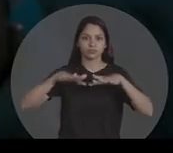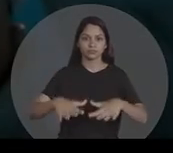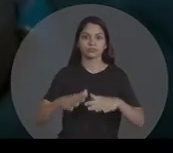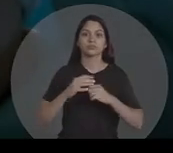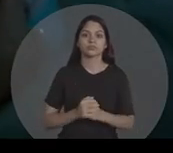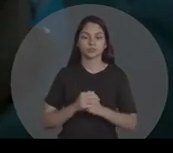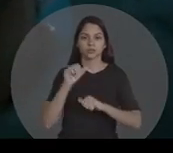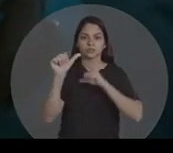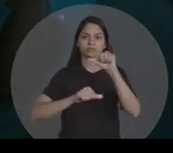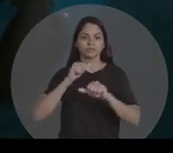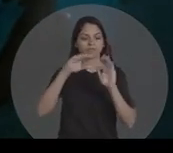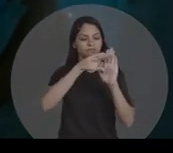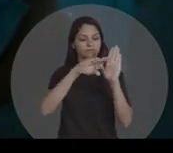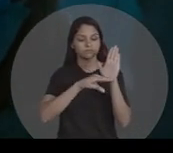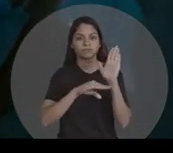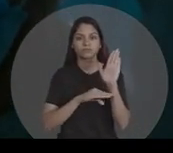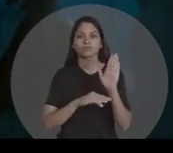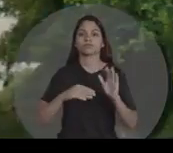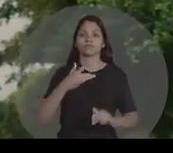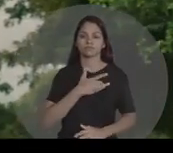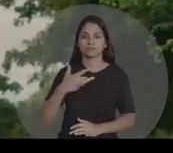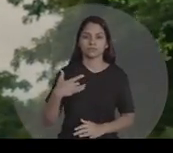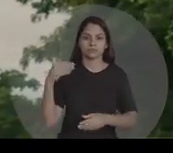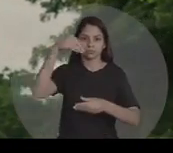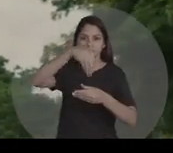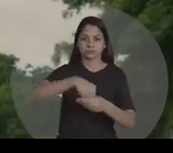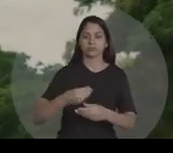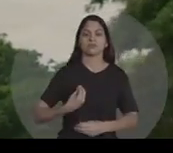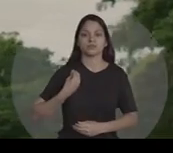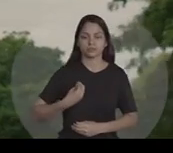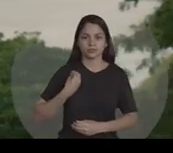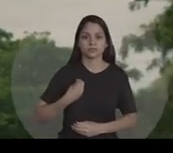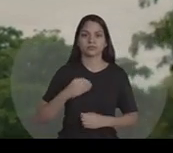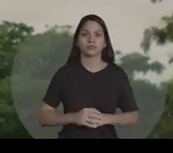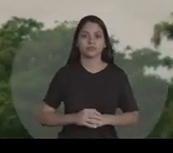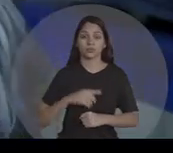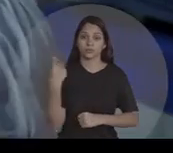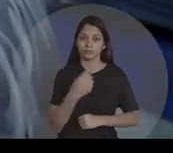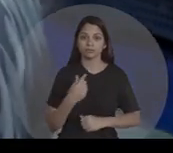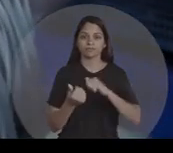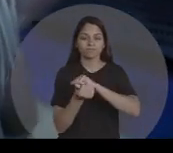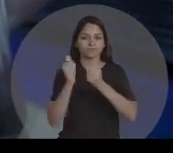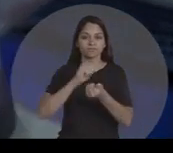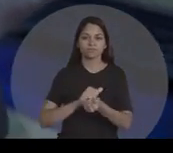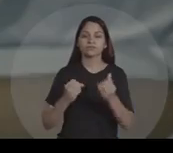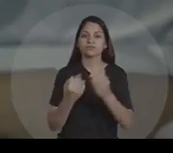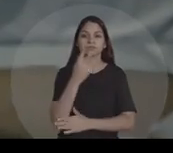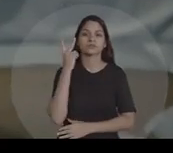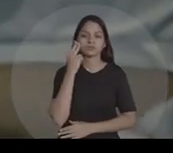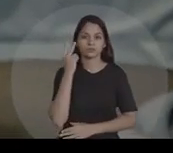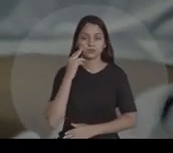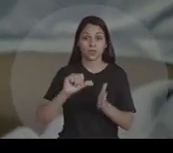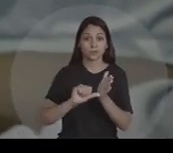A Covid-19 mudou os padrões e os protocolos de saúde passaram a fazer parte de nossas vidas. Nos adequamos ao